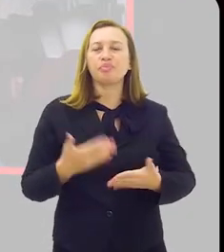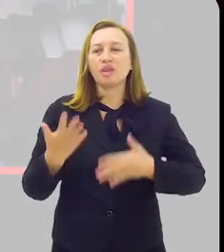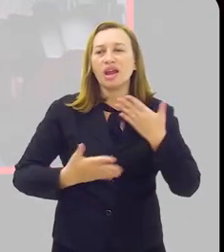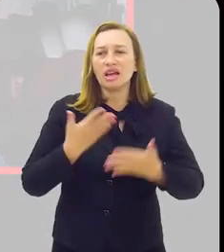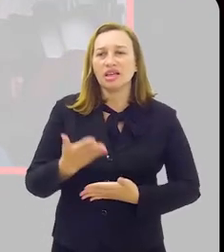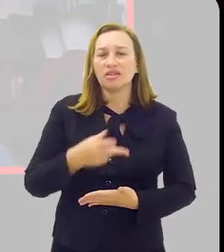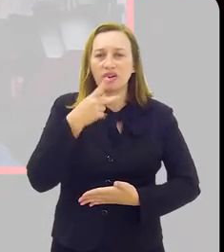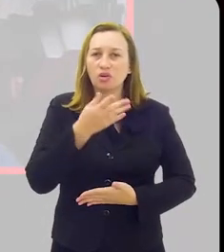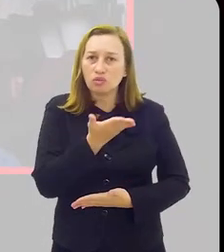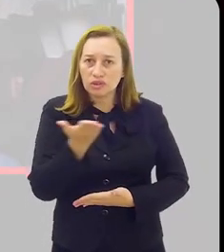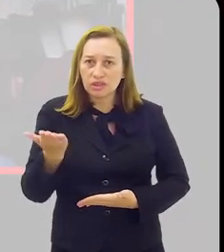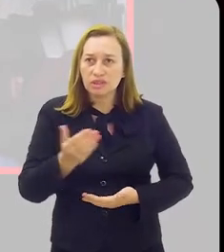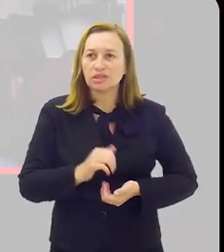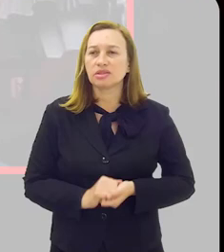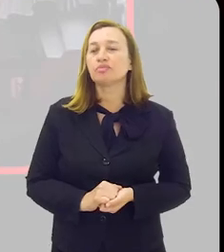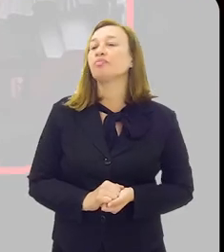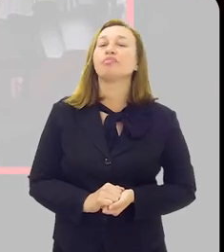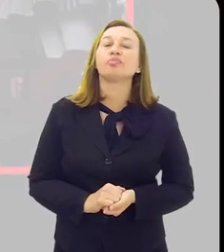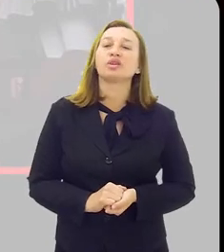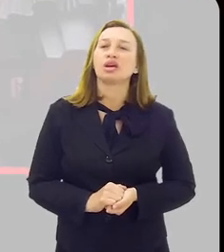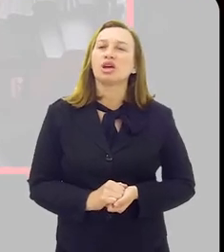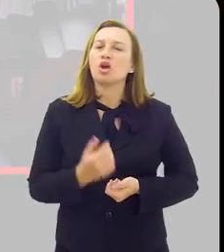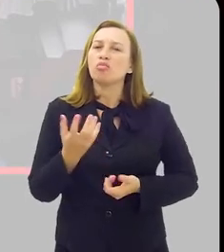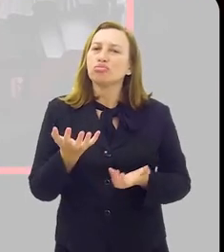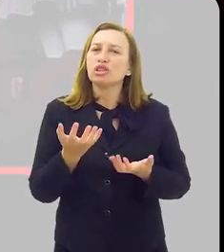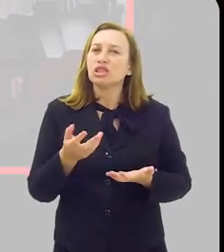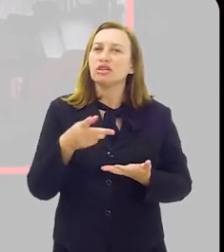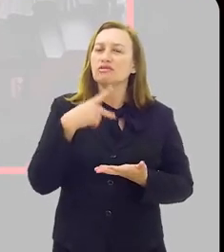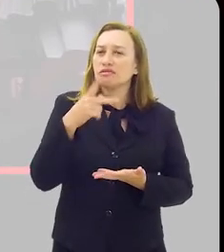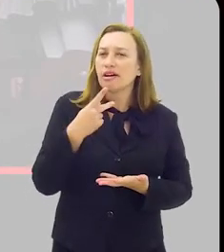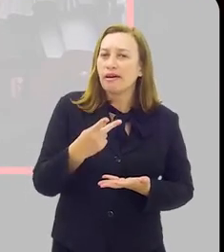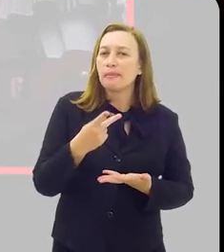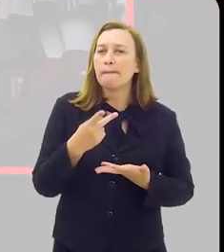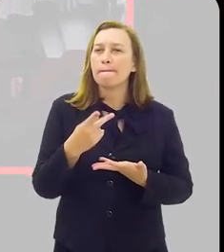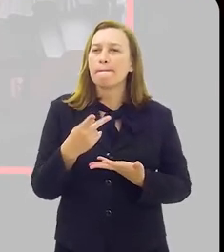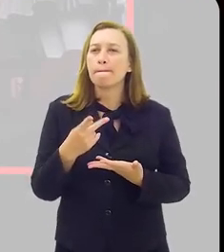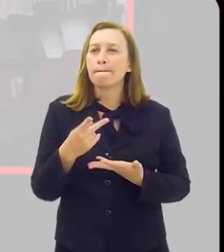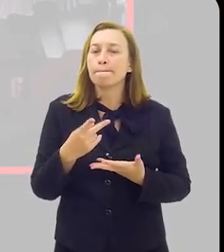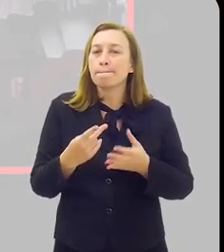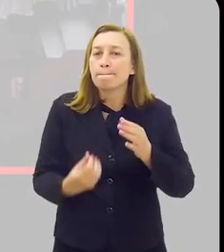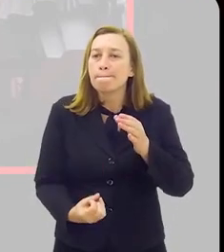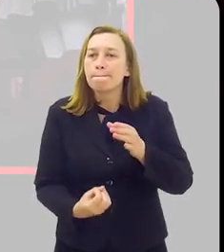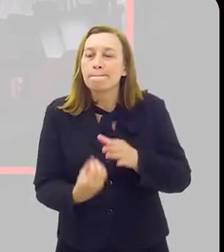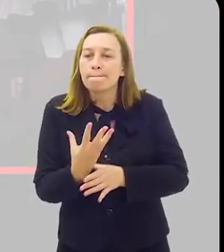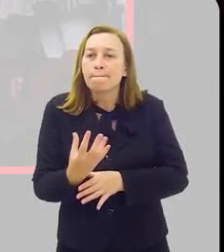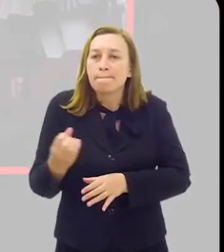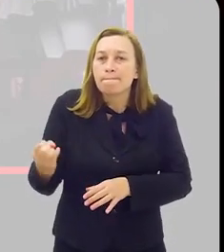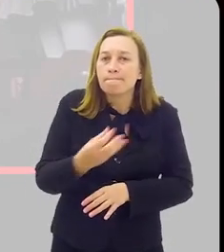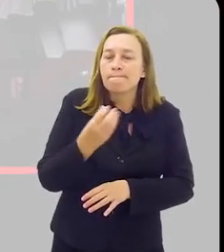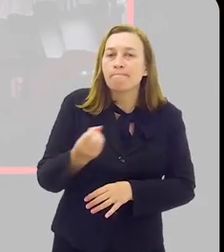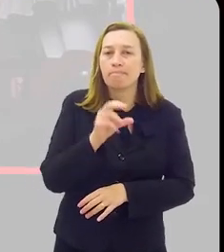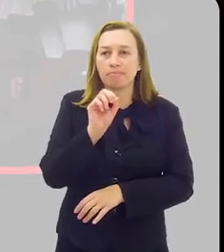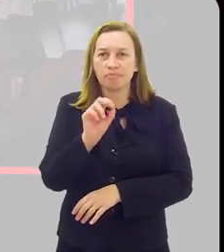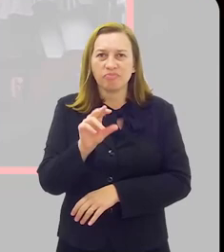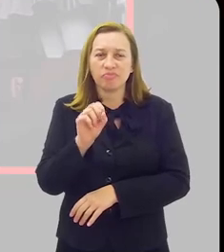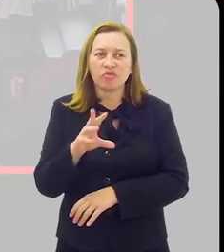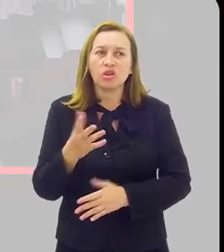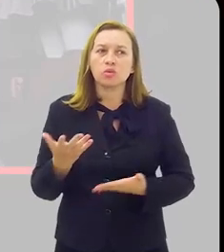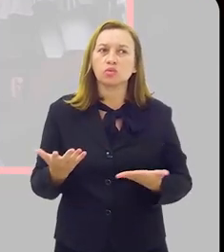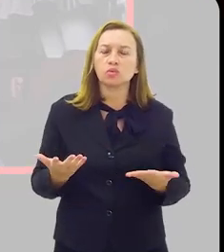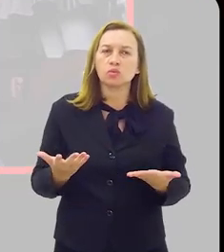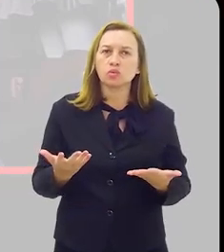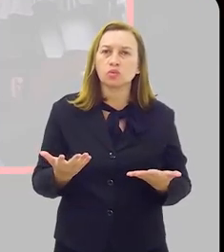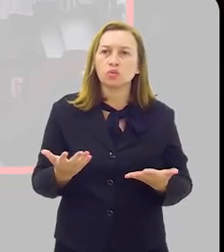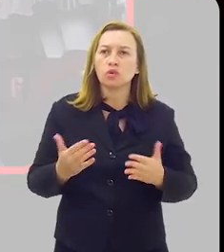aqui falando com vocês. Olha, eu queria começar dizendo que o surgimento de novas variantes, ele é,